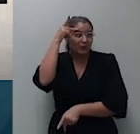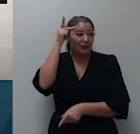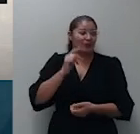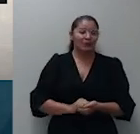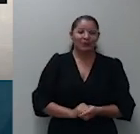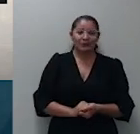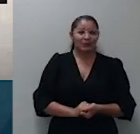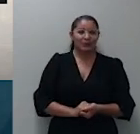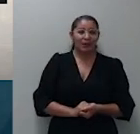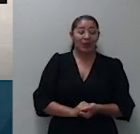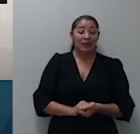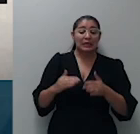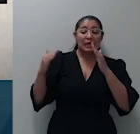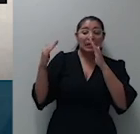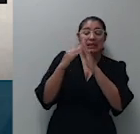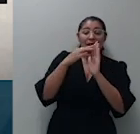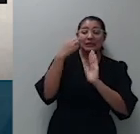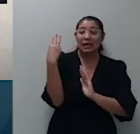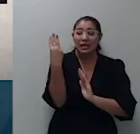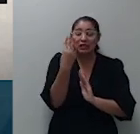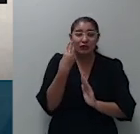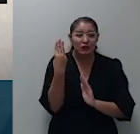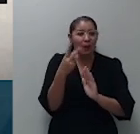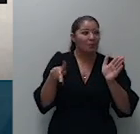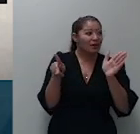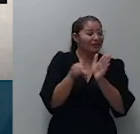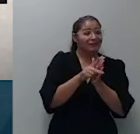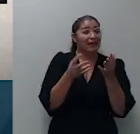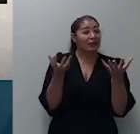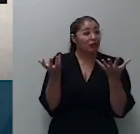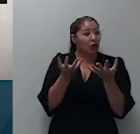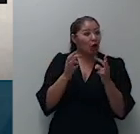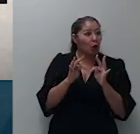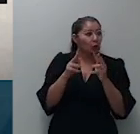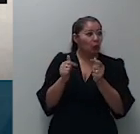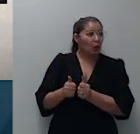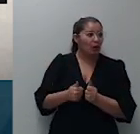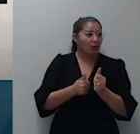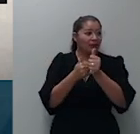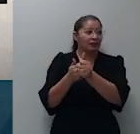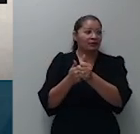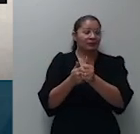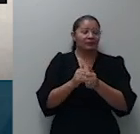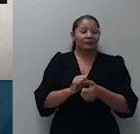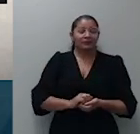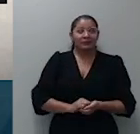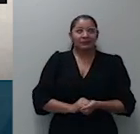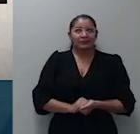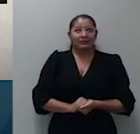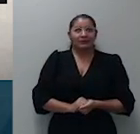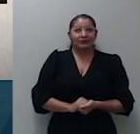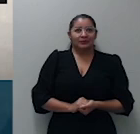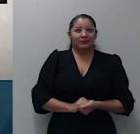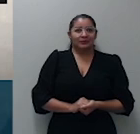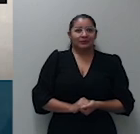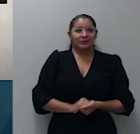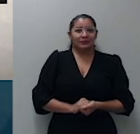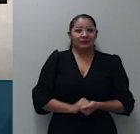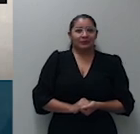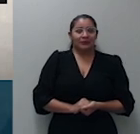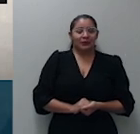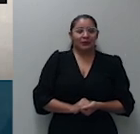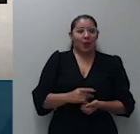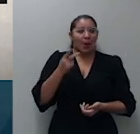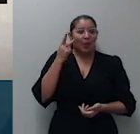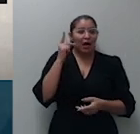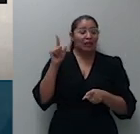coisa terá todo interesse em acompanhar e intervir naquela demanda oferecendo oposição a ambos